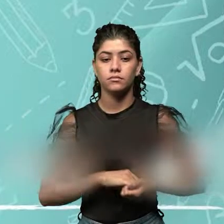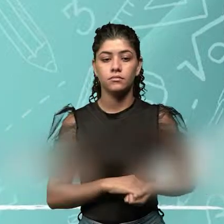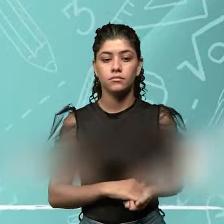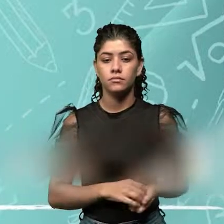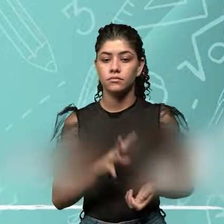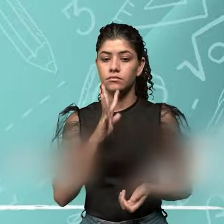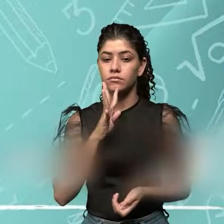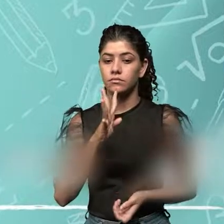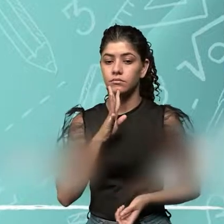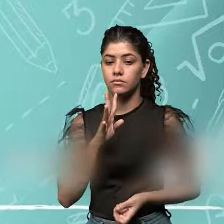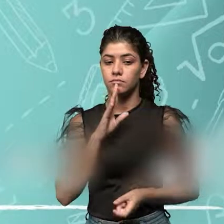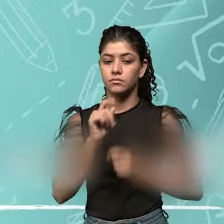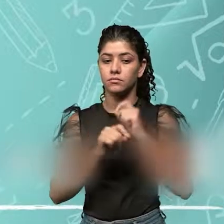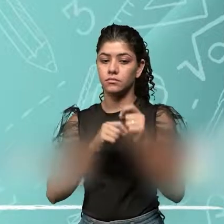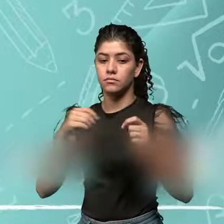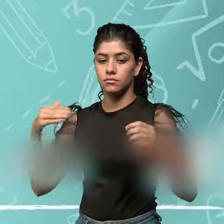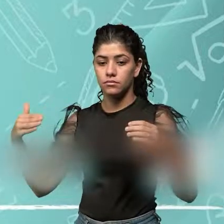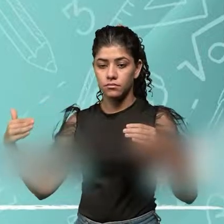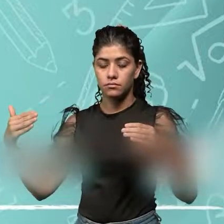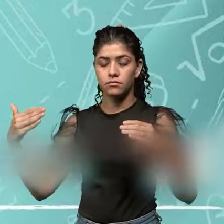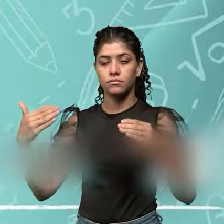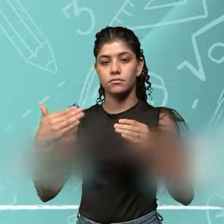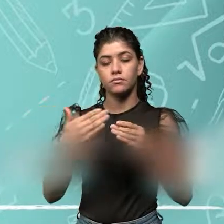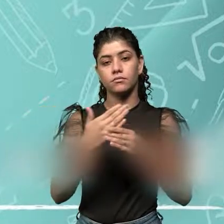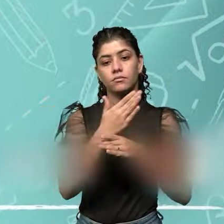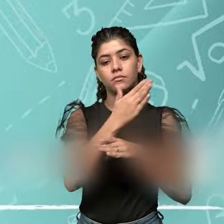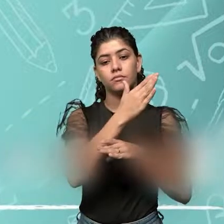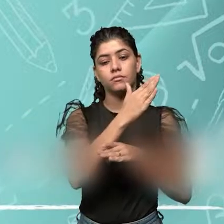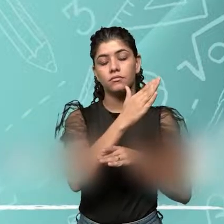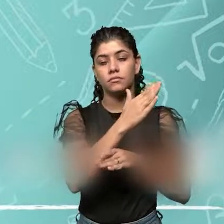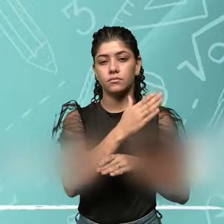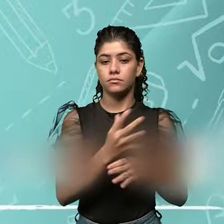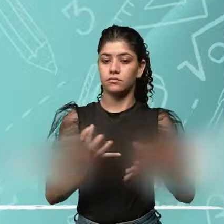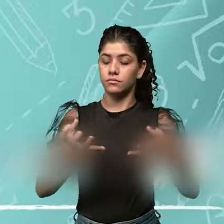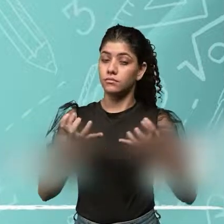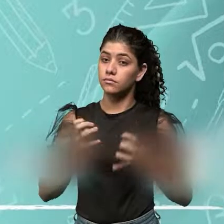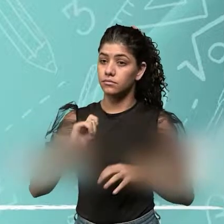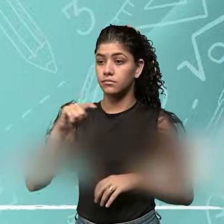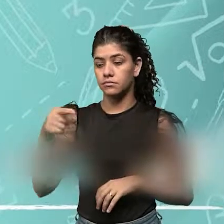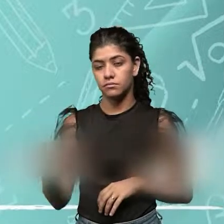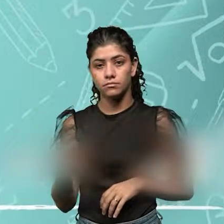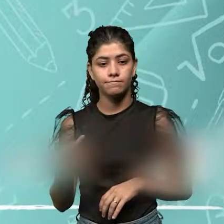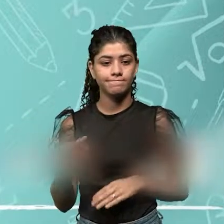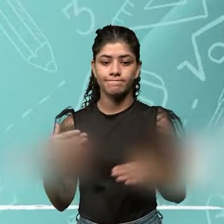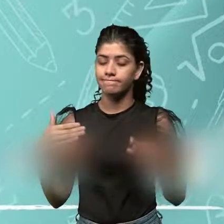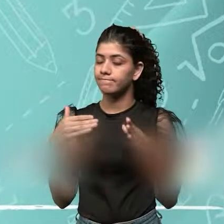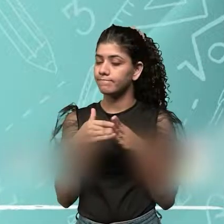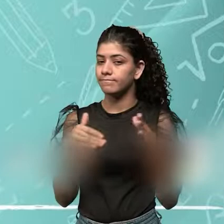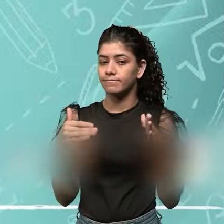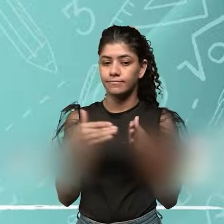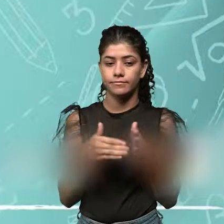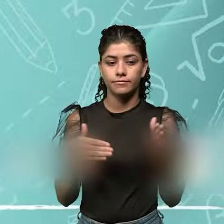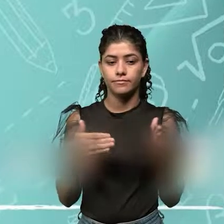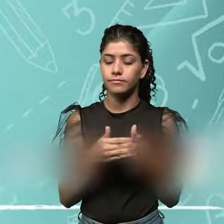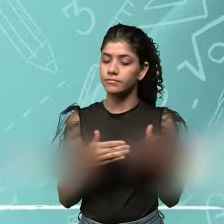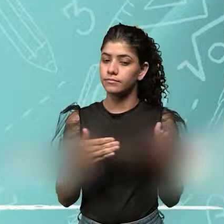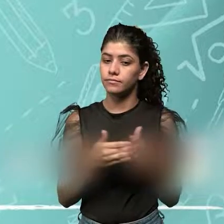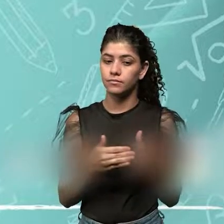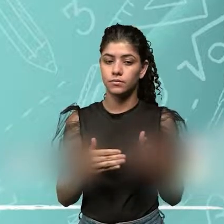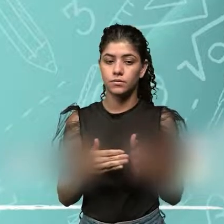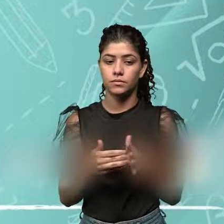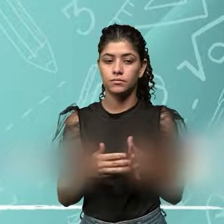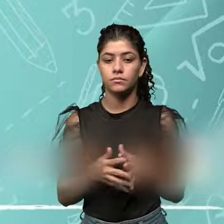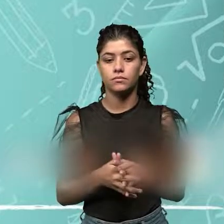conhecida, medida, onde ela passa pela área que se quer medir, e a outra onde quer se